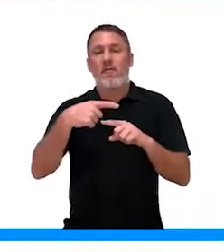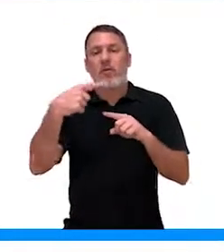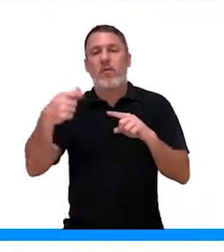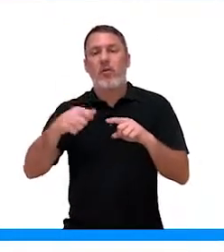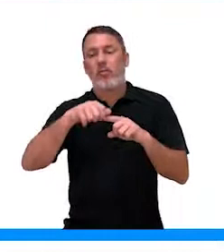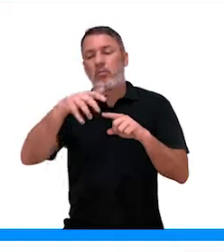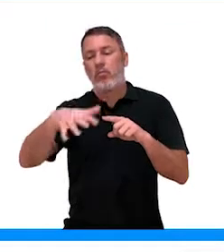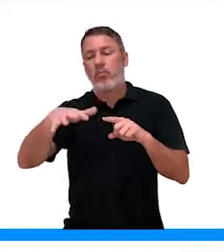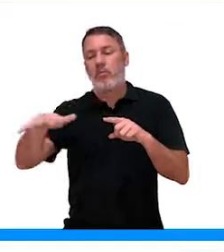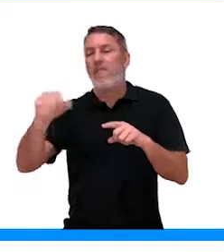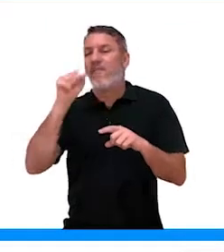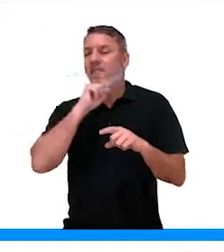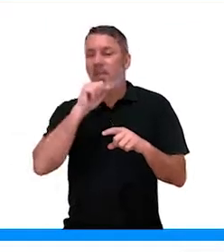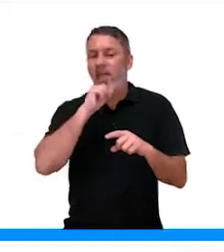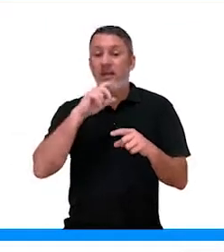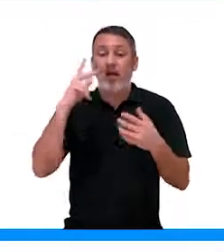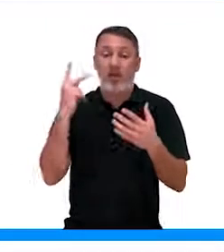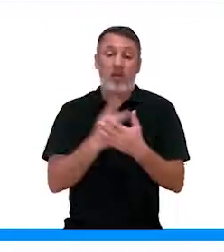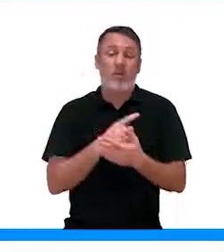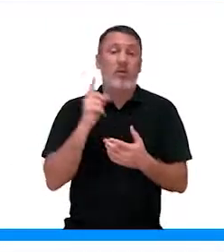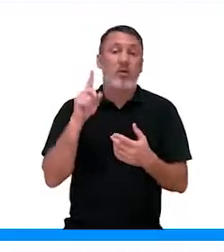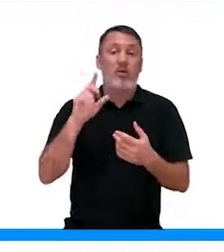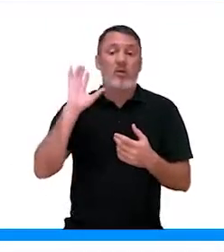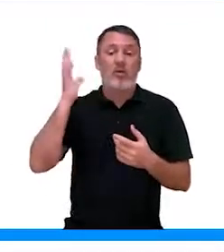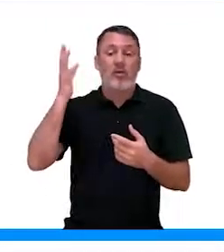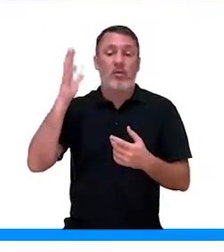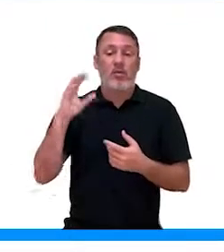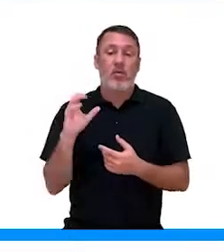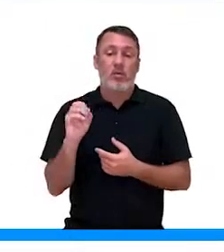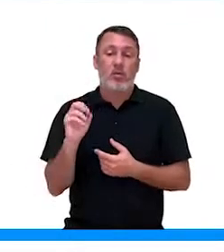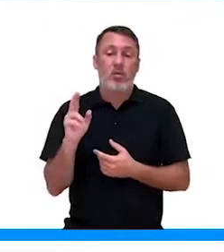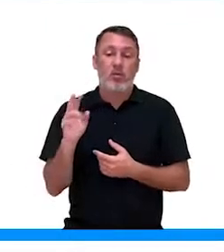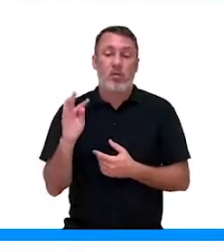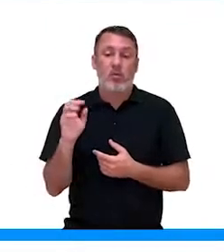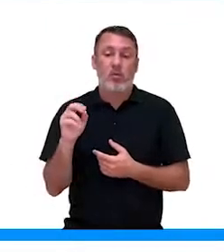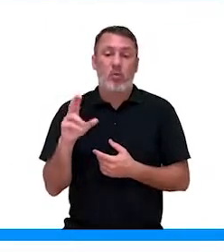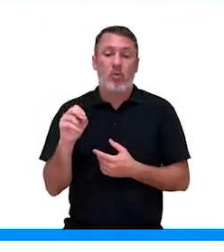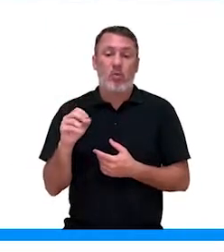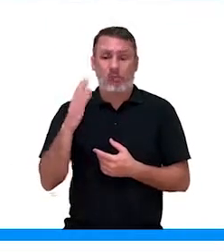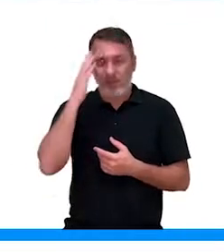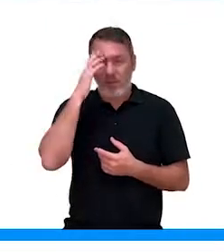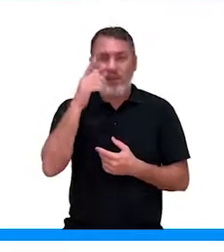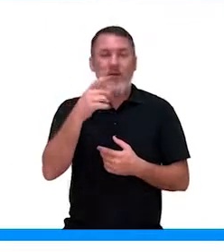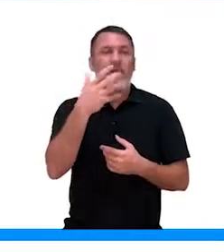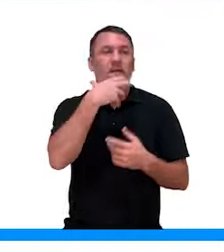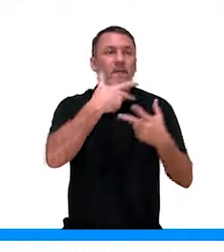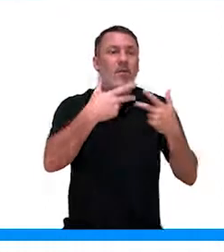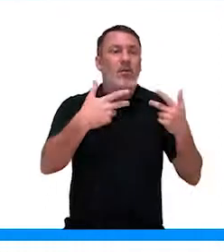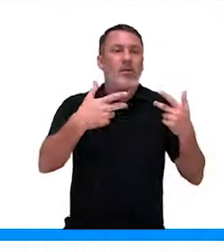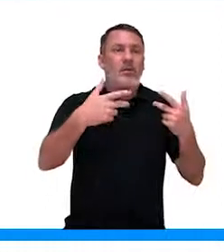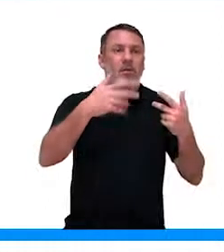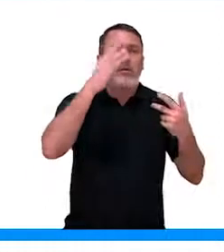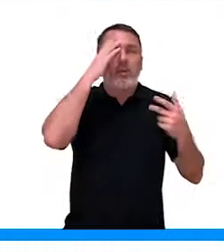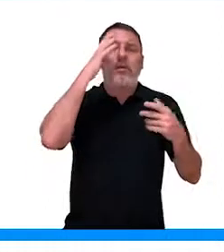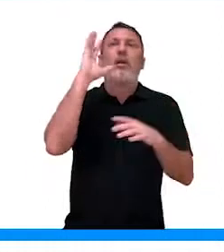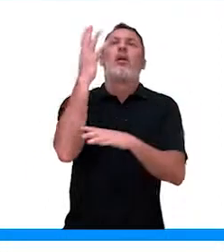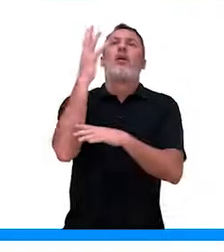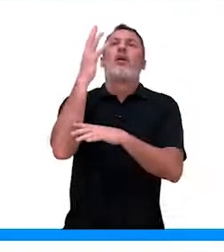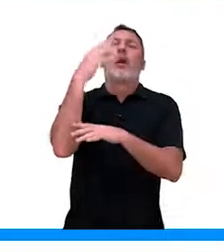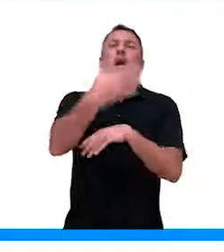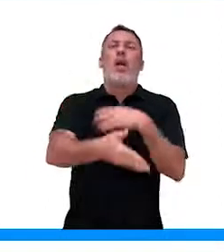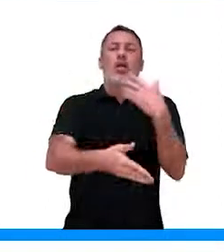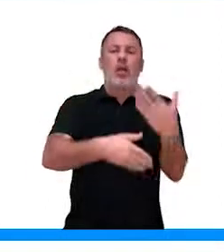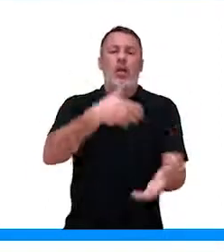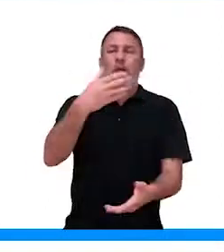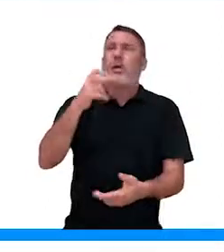velhas, a abscisão durante o outono, o que é isso? Quando a gente começa a ter frutos maduros, eles caem,